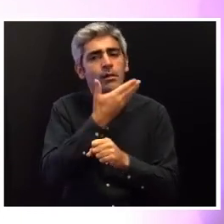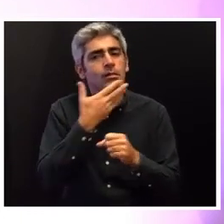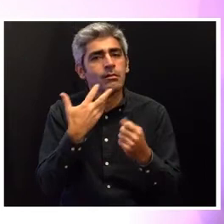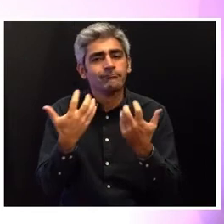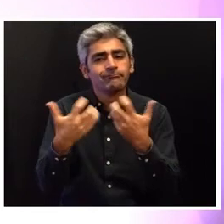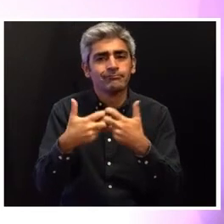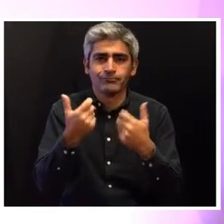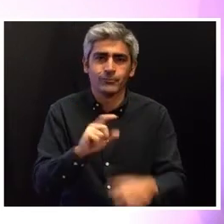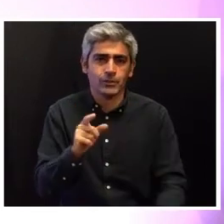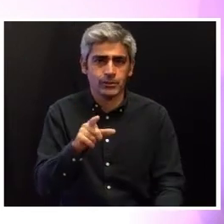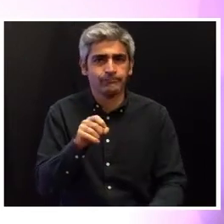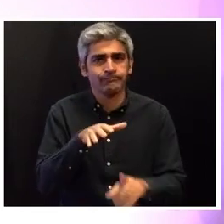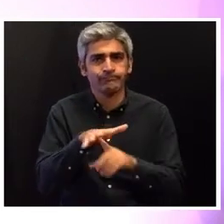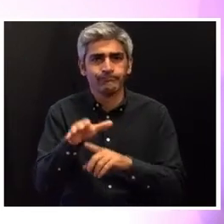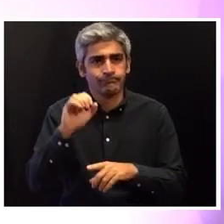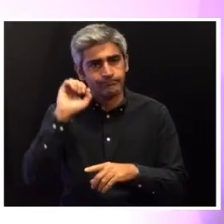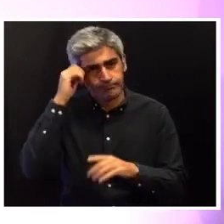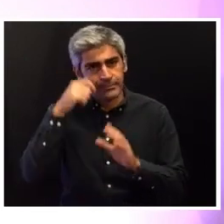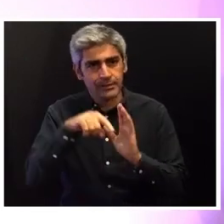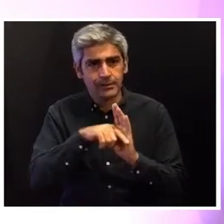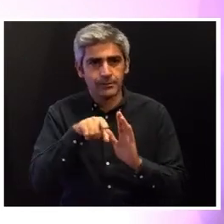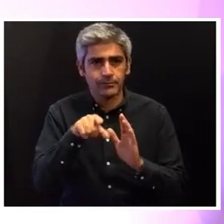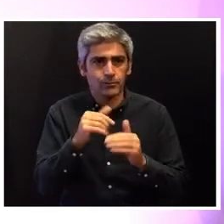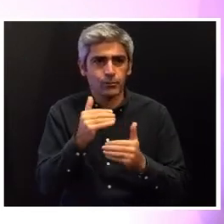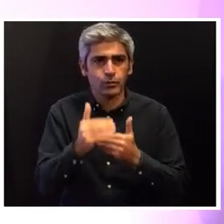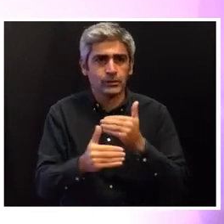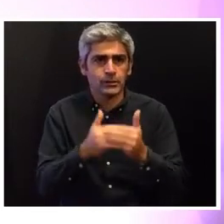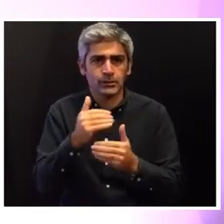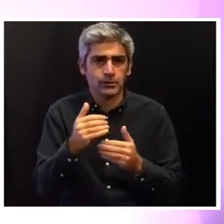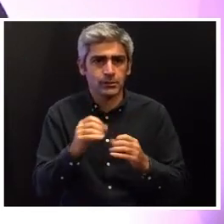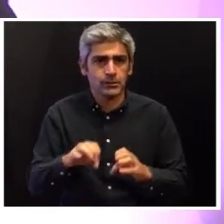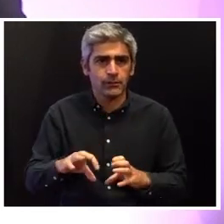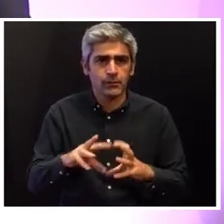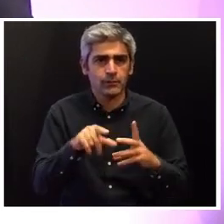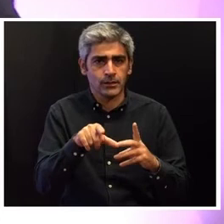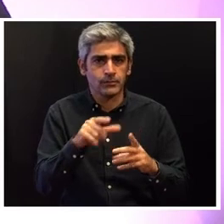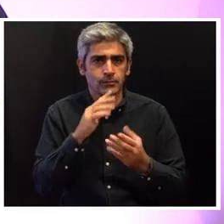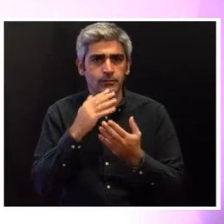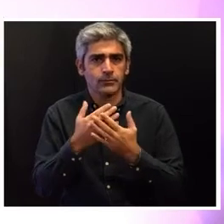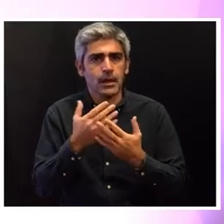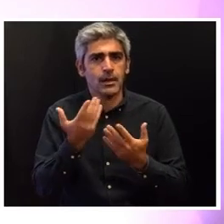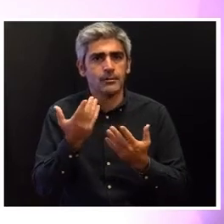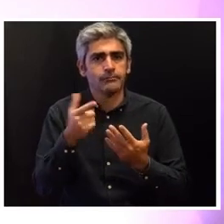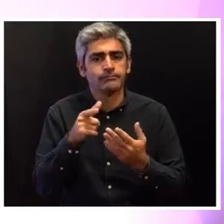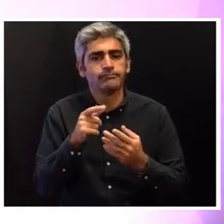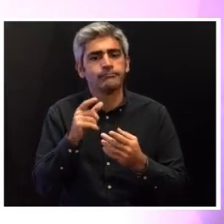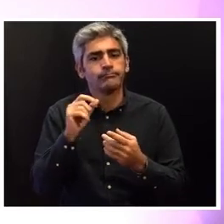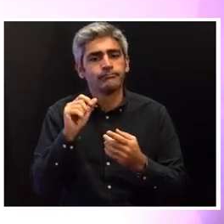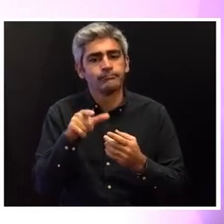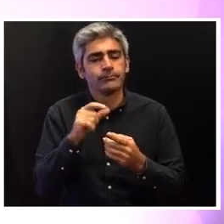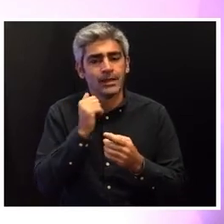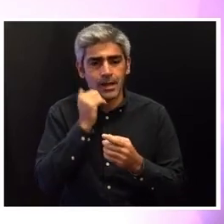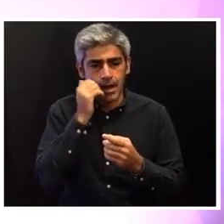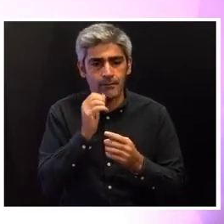negativamente no seu processo de desenvolvimento e são, em consequência, vítimas de graves